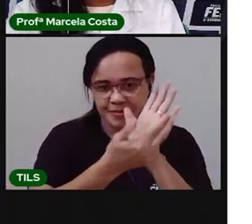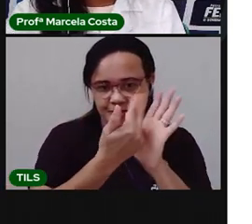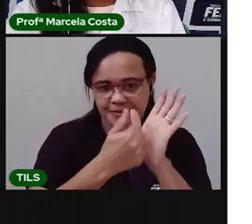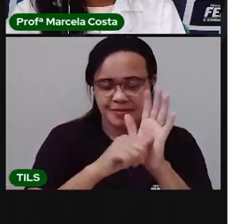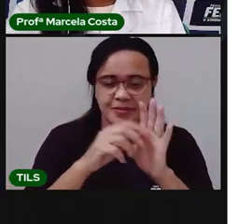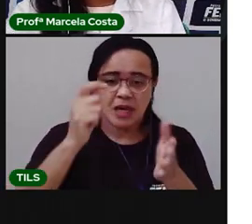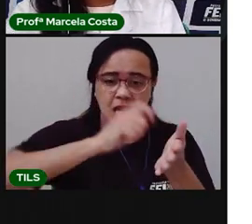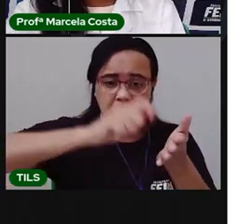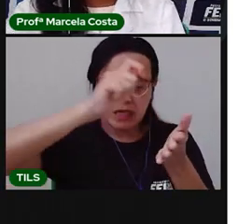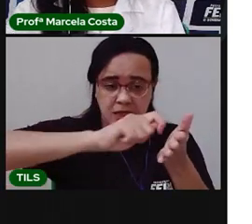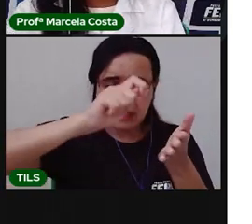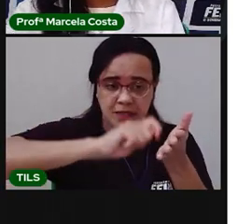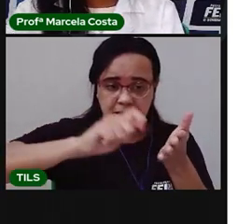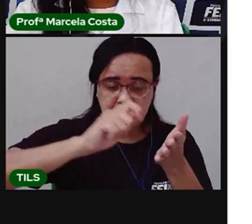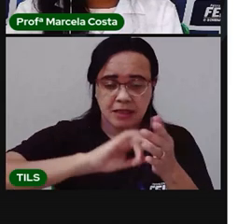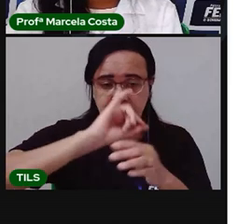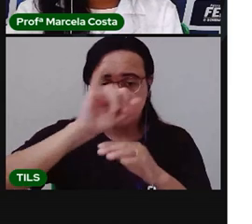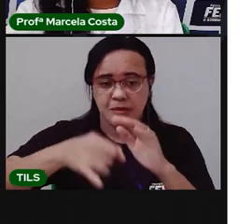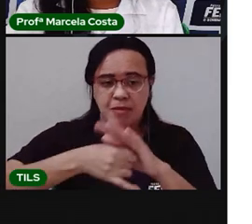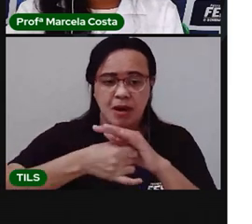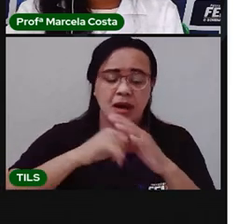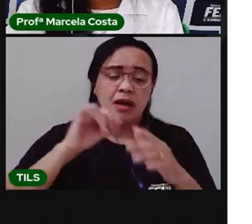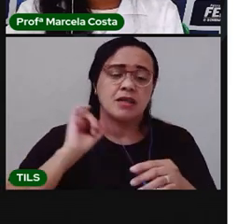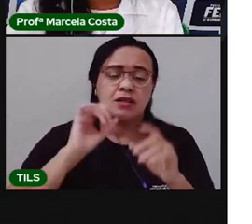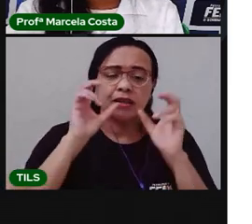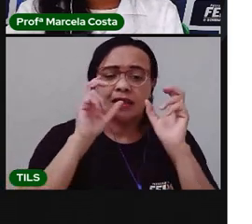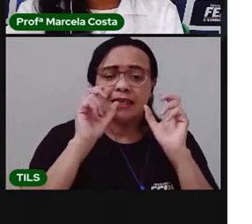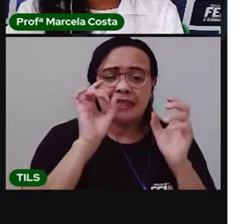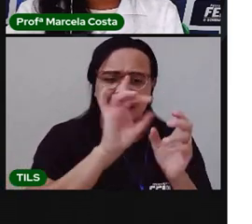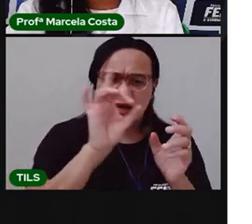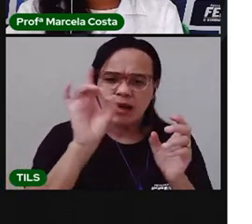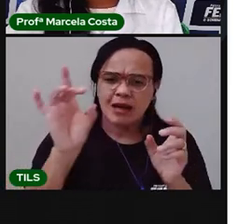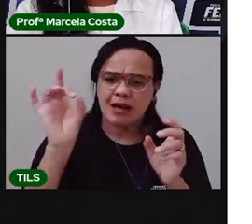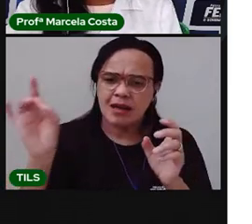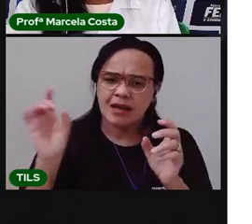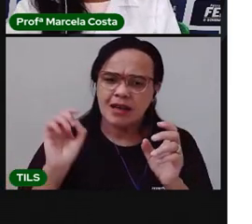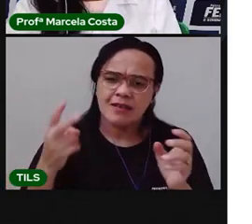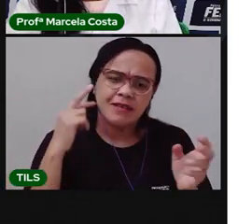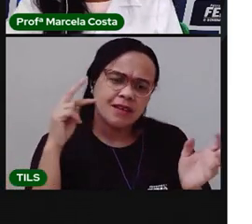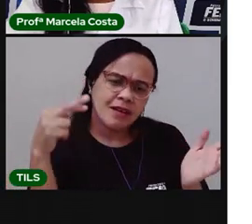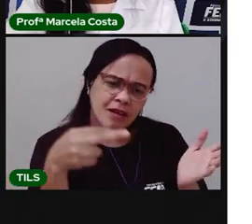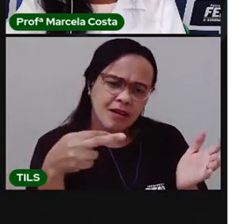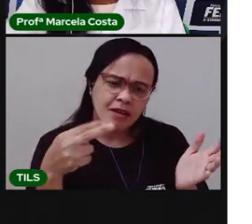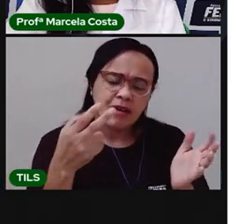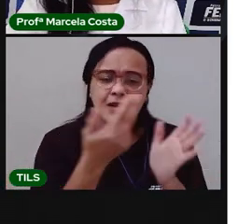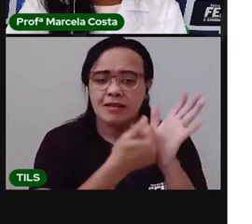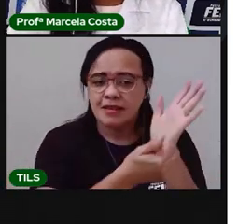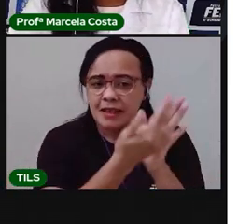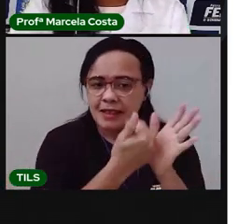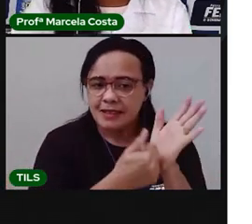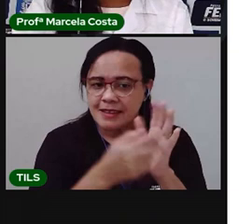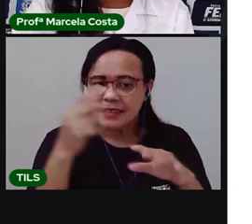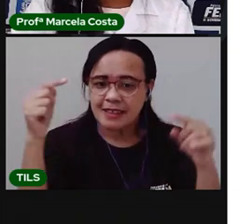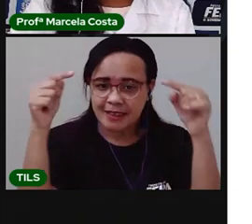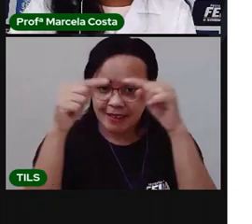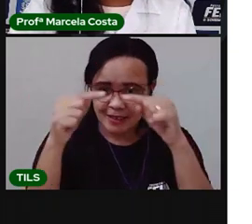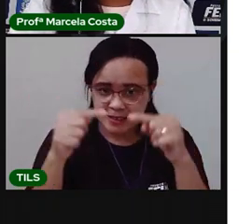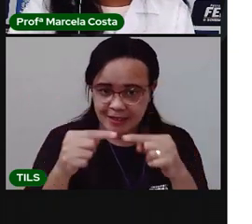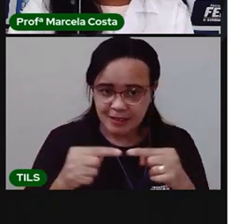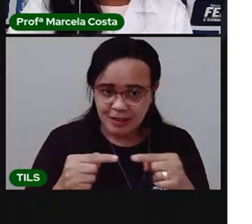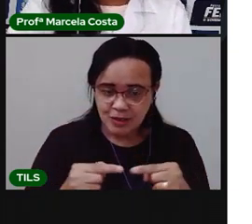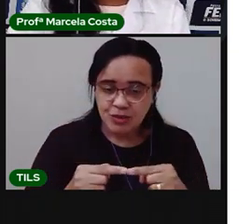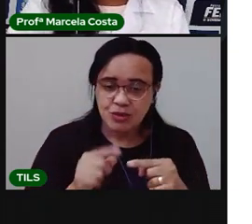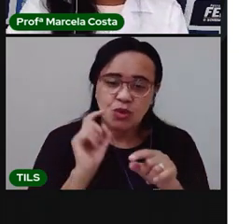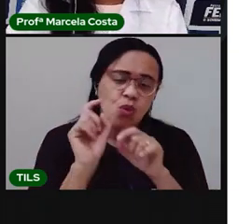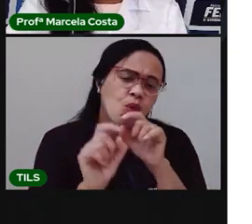Escreva embaixo de cada cena a ação correspondente. Observem aqui essas imagens. O que é que